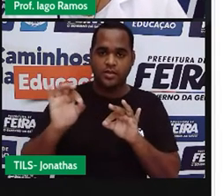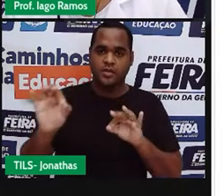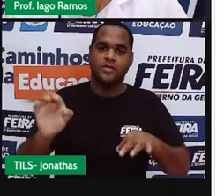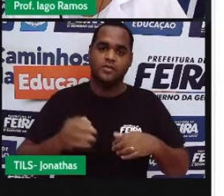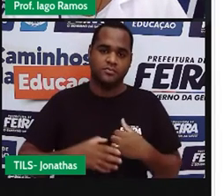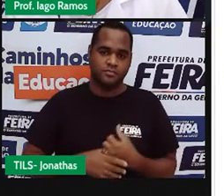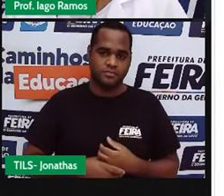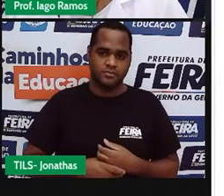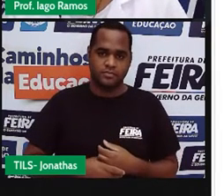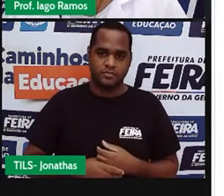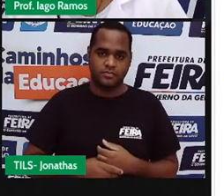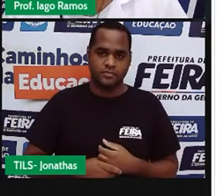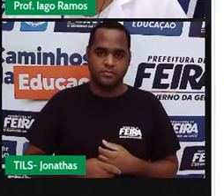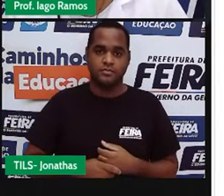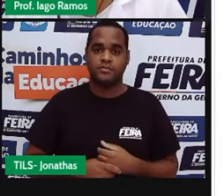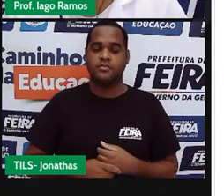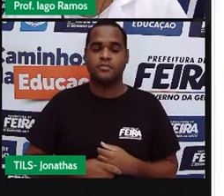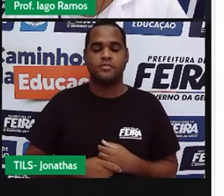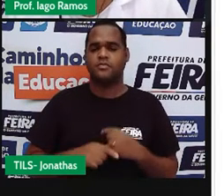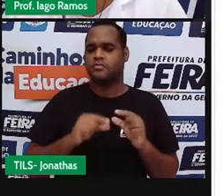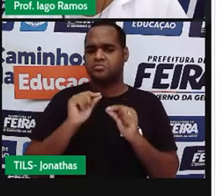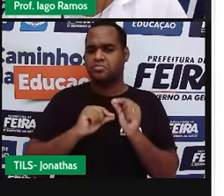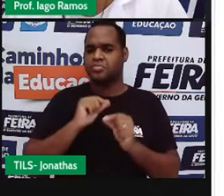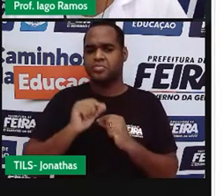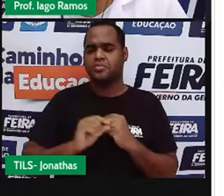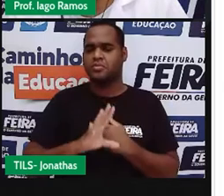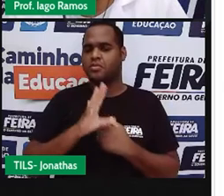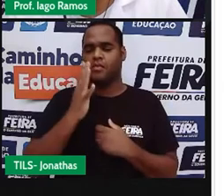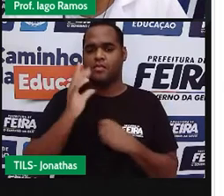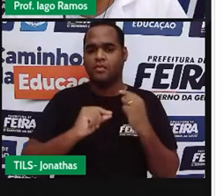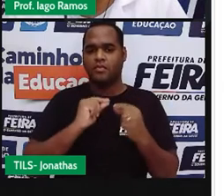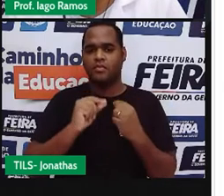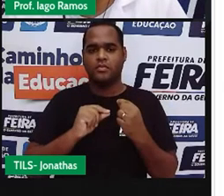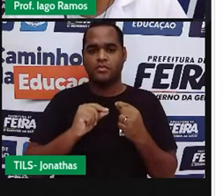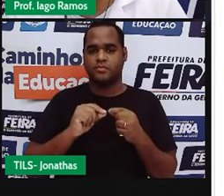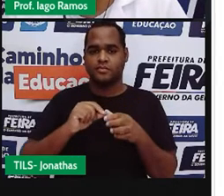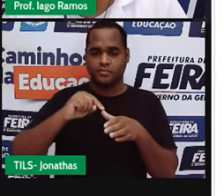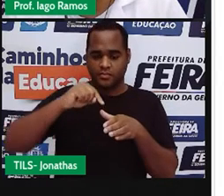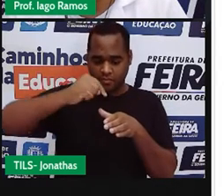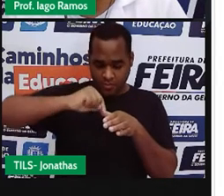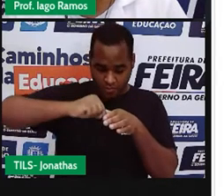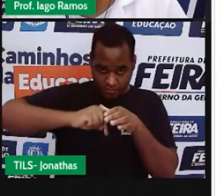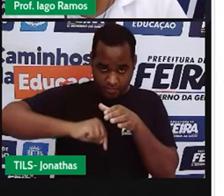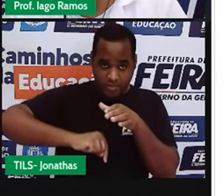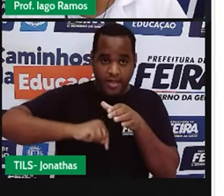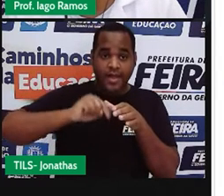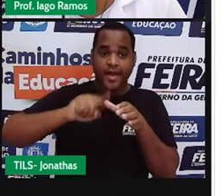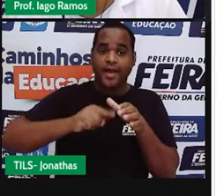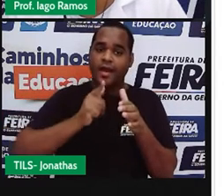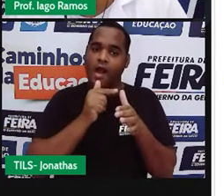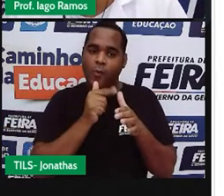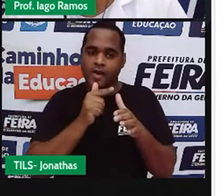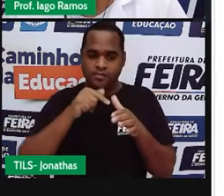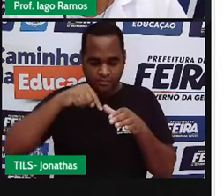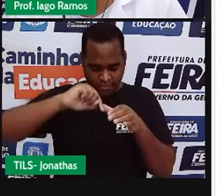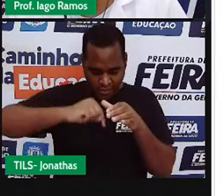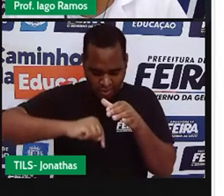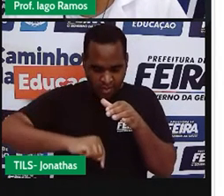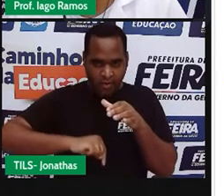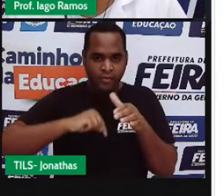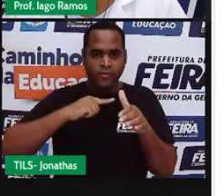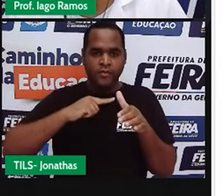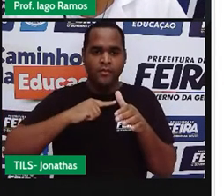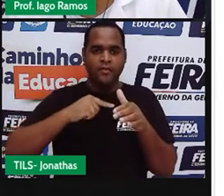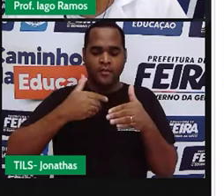Bom, o que é que acontece? Um poço, um poço artesiano, será